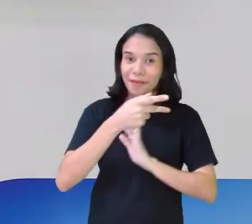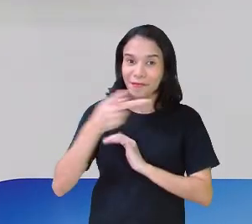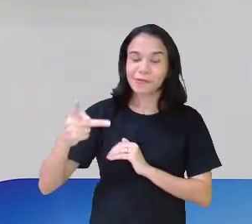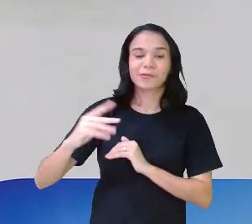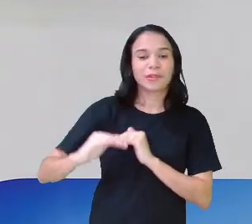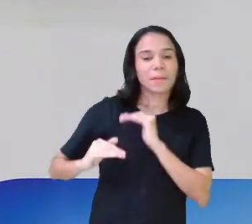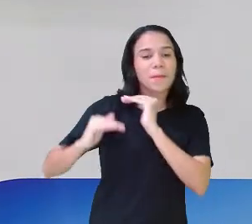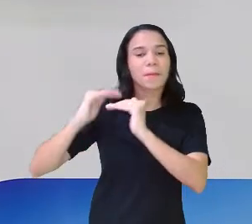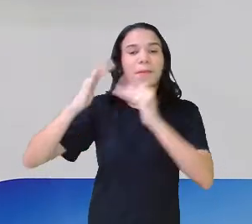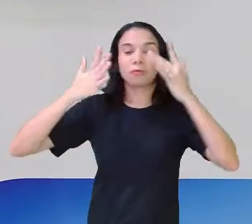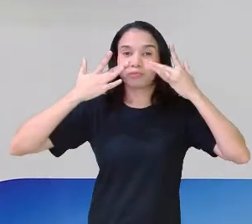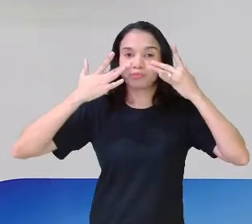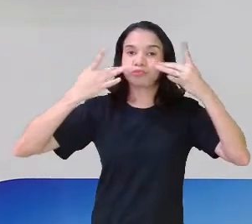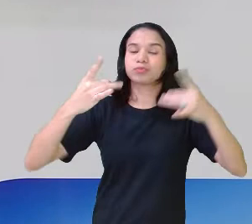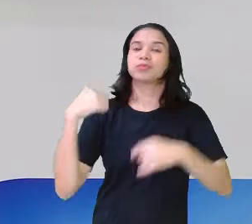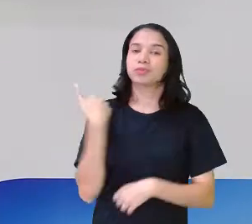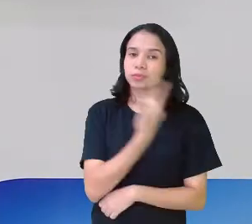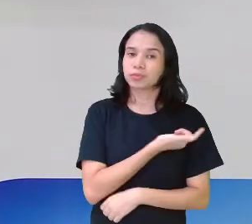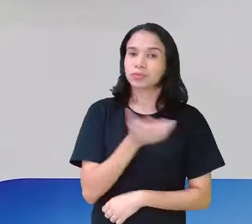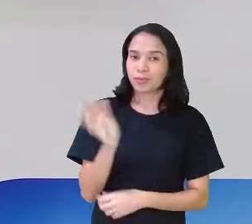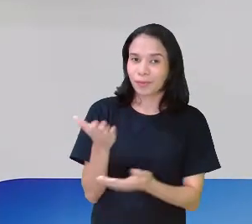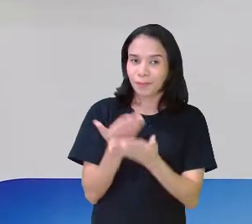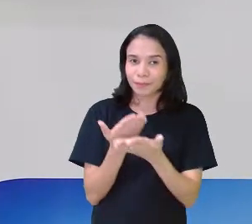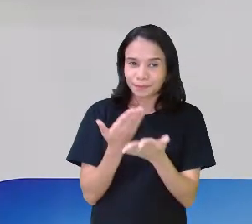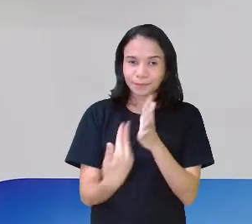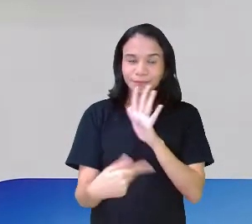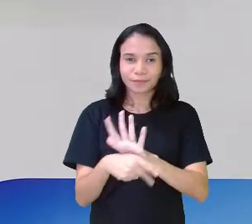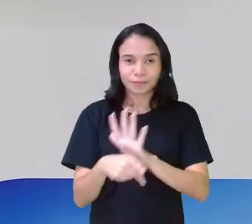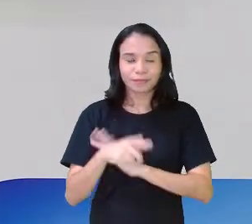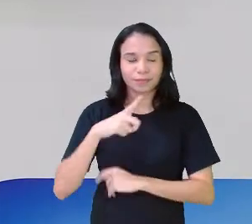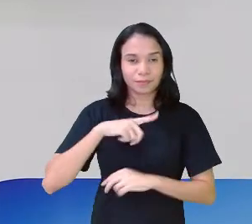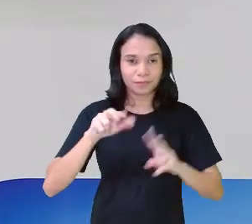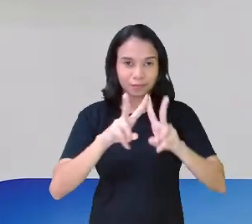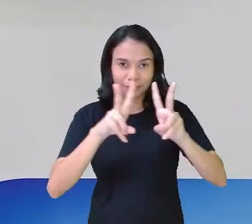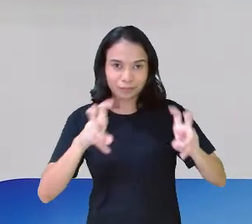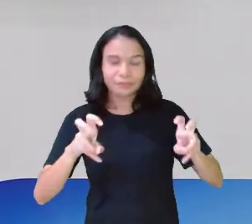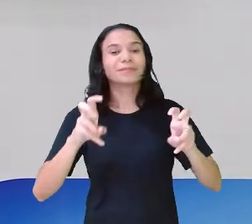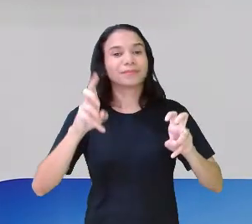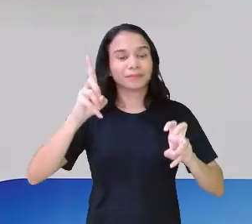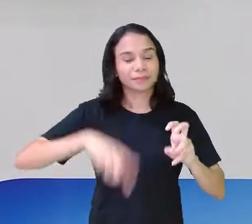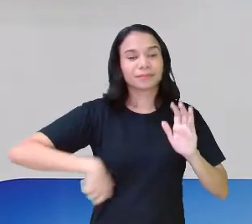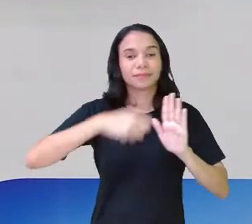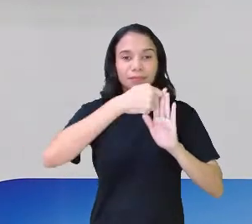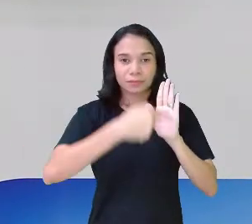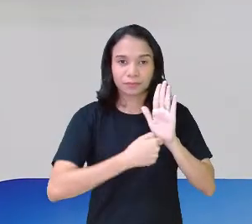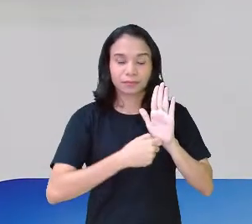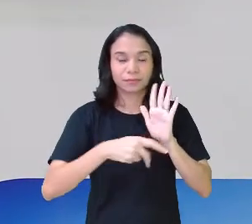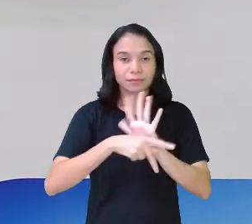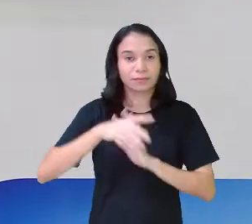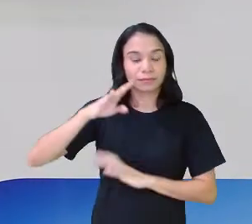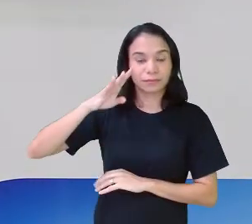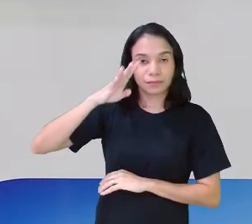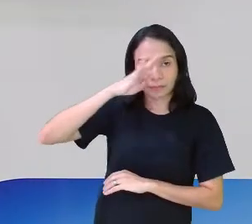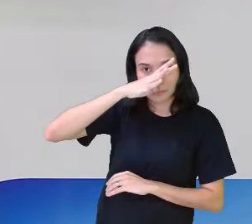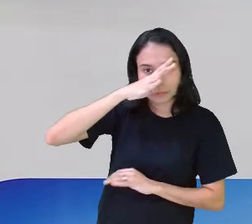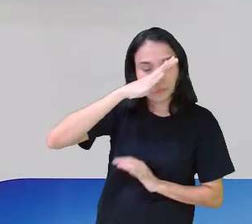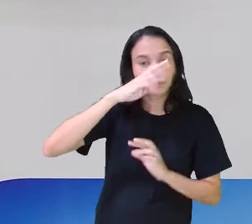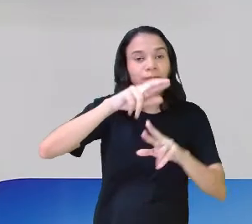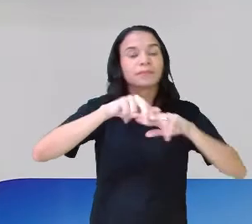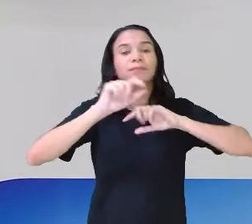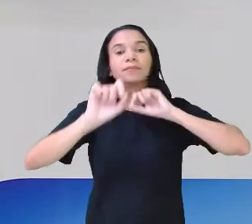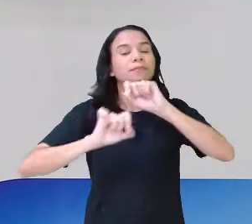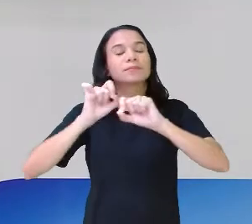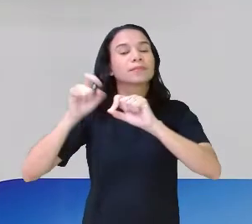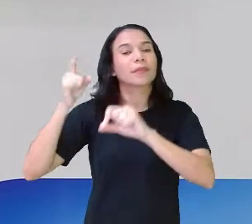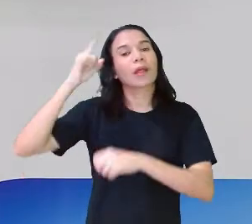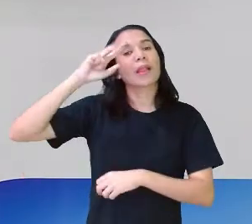atentos. Nós já trabalhamos há uns dias atrás esse assunto, resenha crítica. E por que eu estou